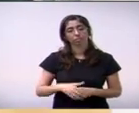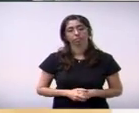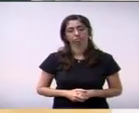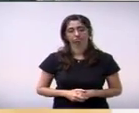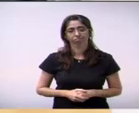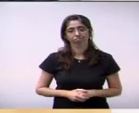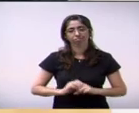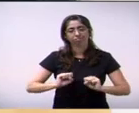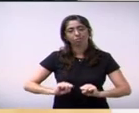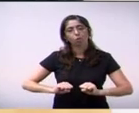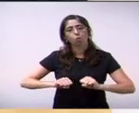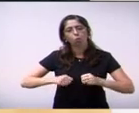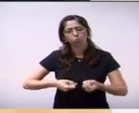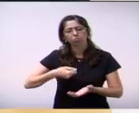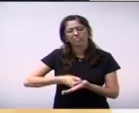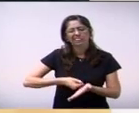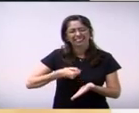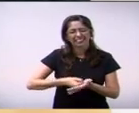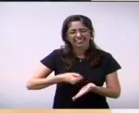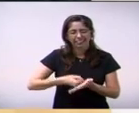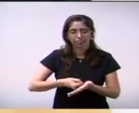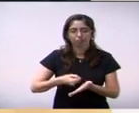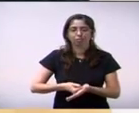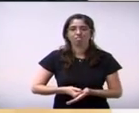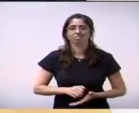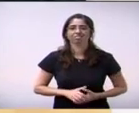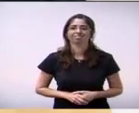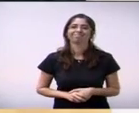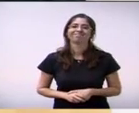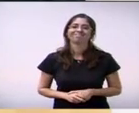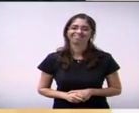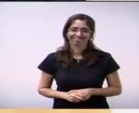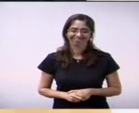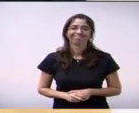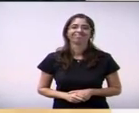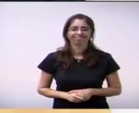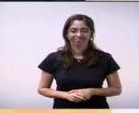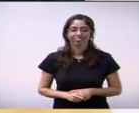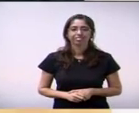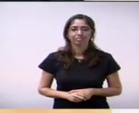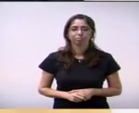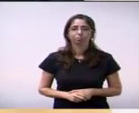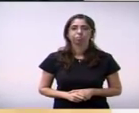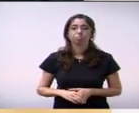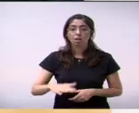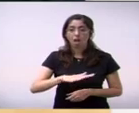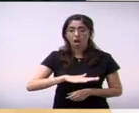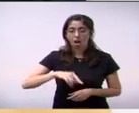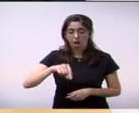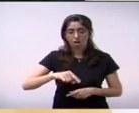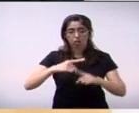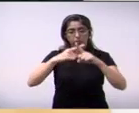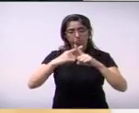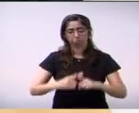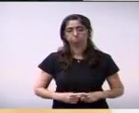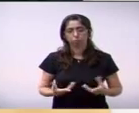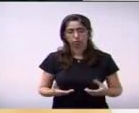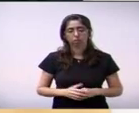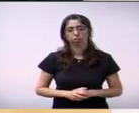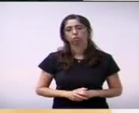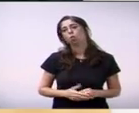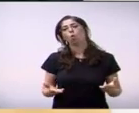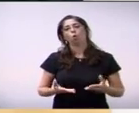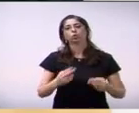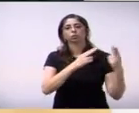longe dentro do seu esporte acho que chegou em um dos níveis máximos dentro da sua modalidade que é dirigir a seleção